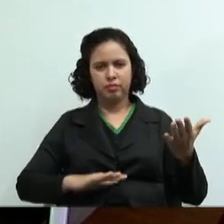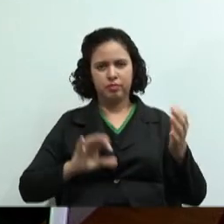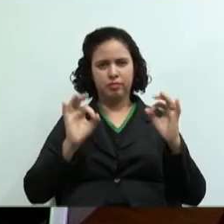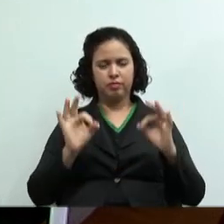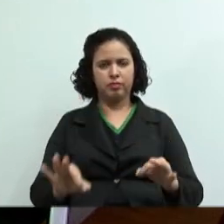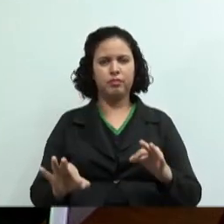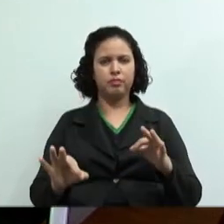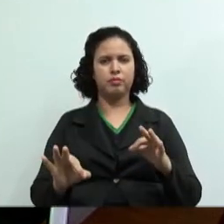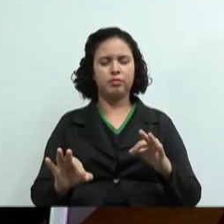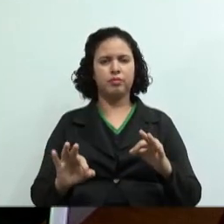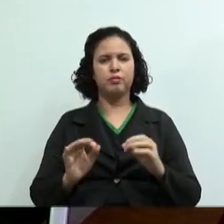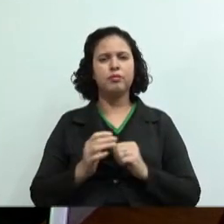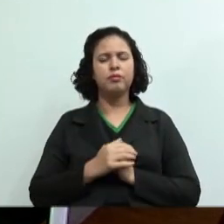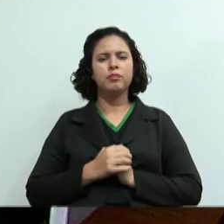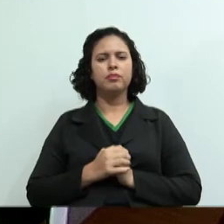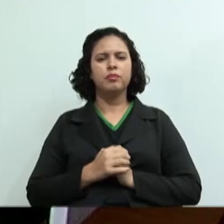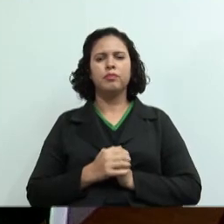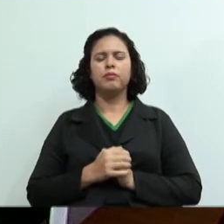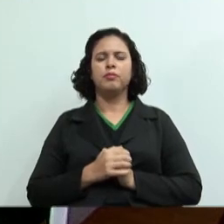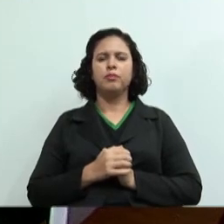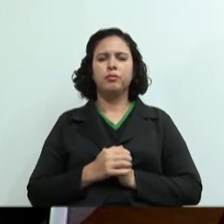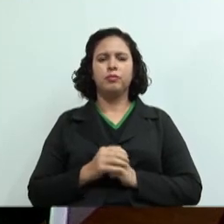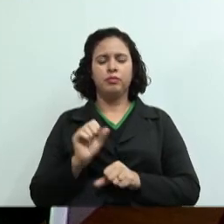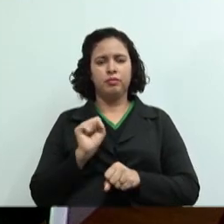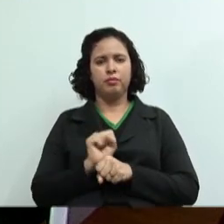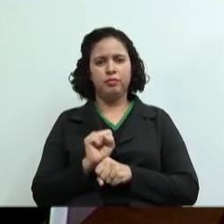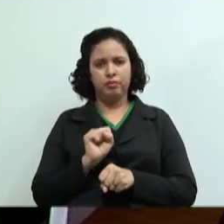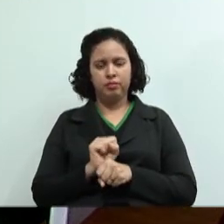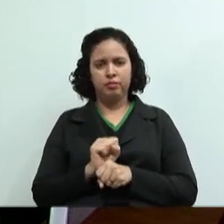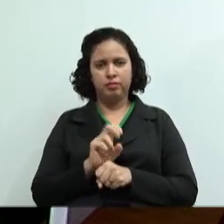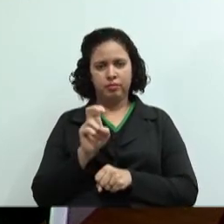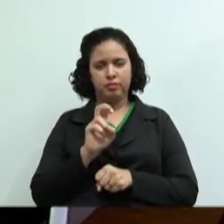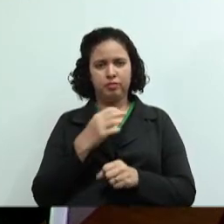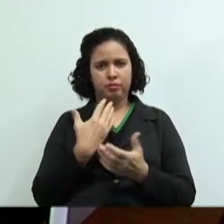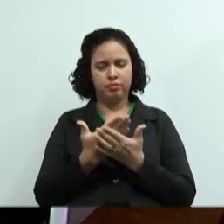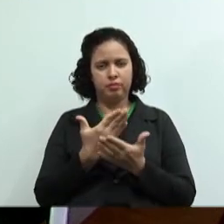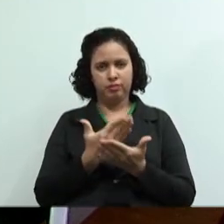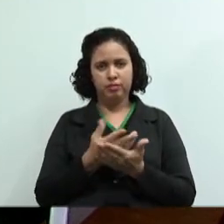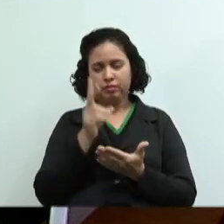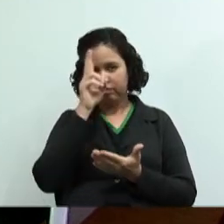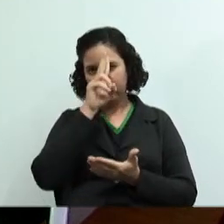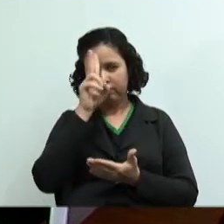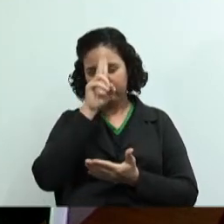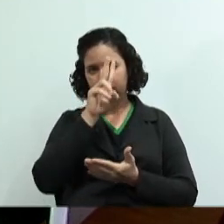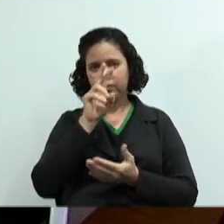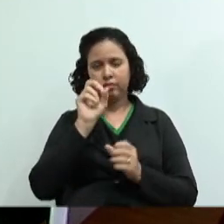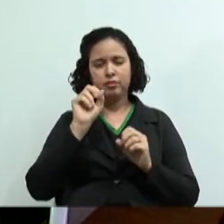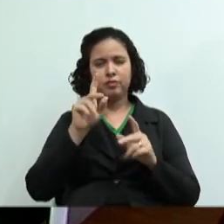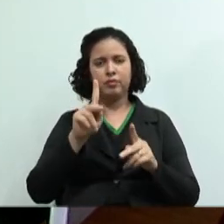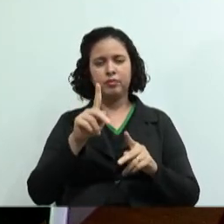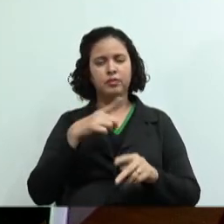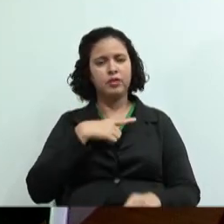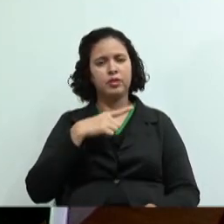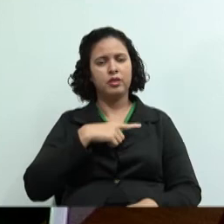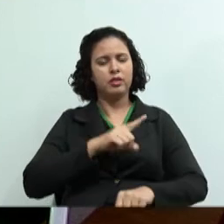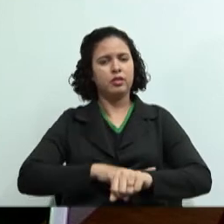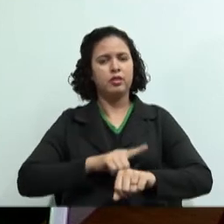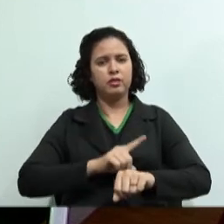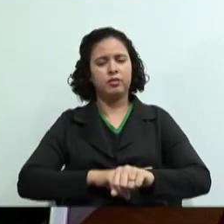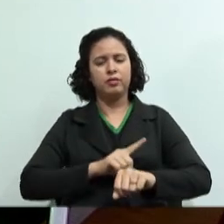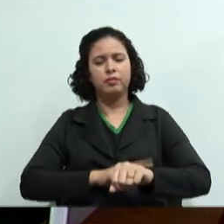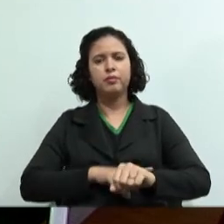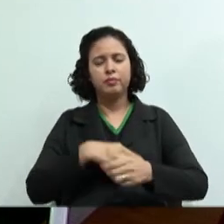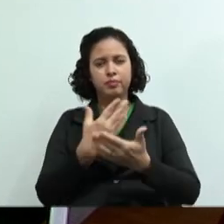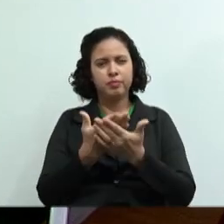tá certo? E estaremos aqui na quinta aula de revisão, não isso, professora? Isso mesmo, na quinta aula vão ter tempo para estudar essas quatro